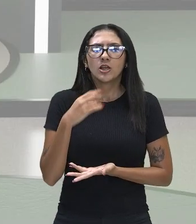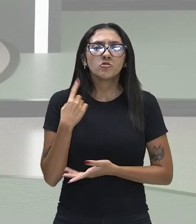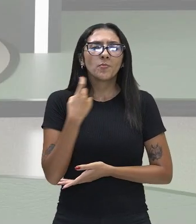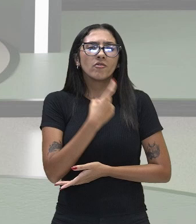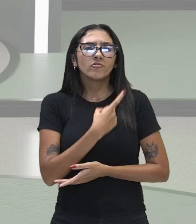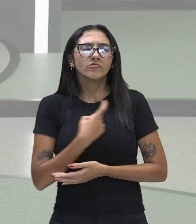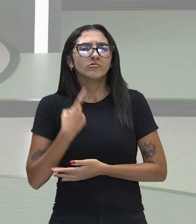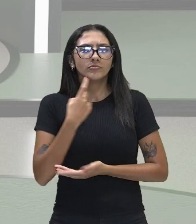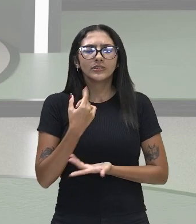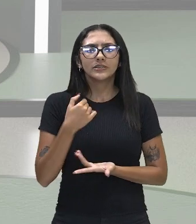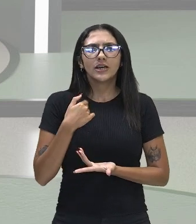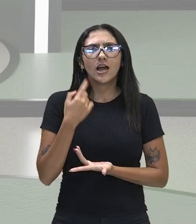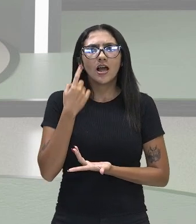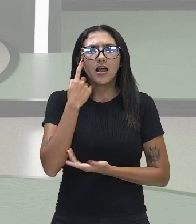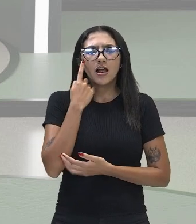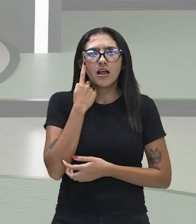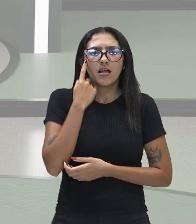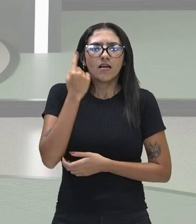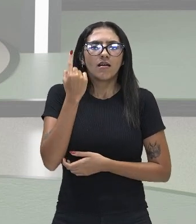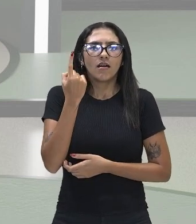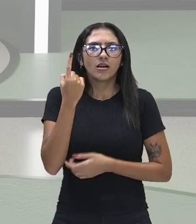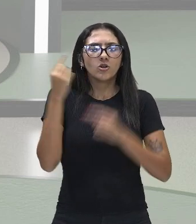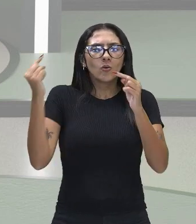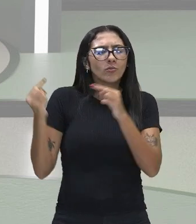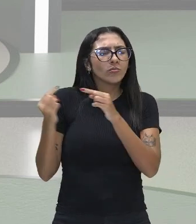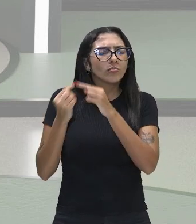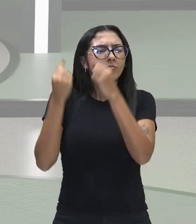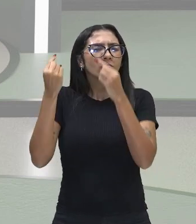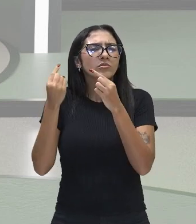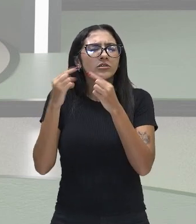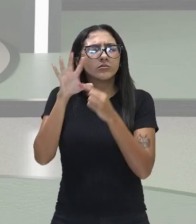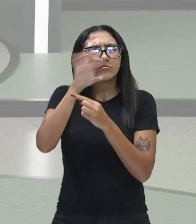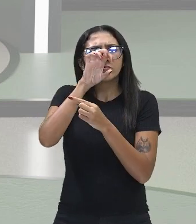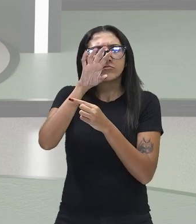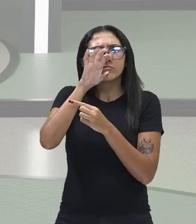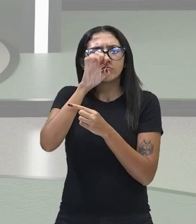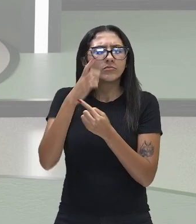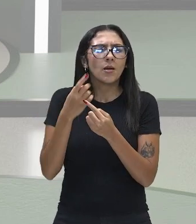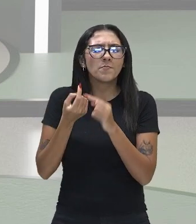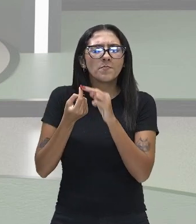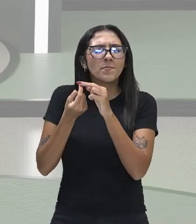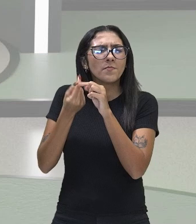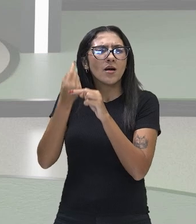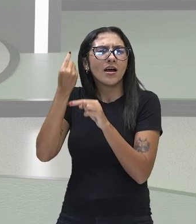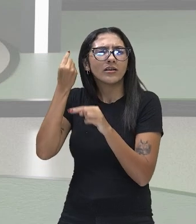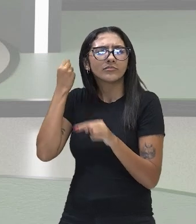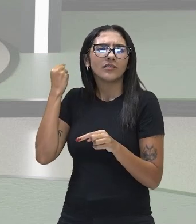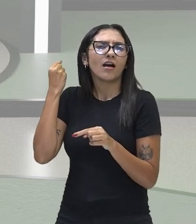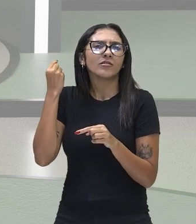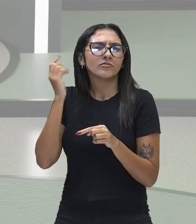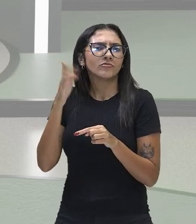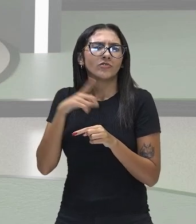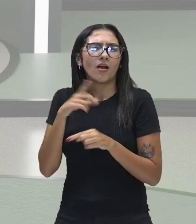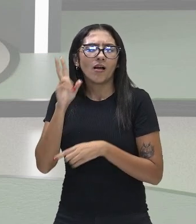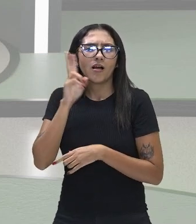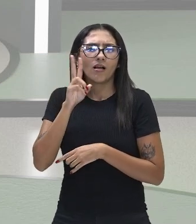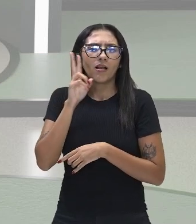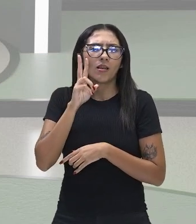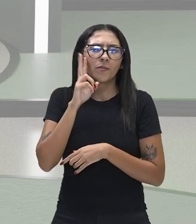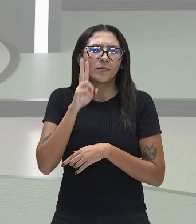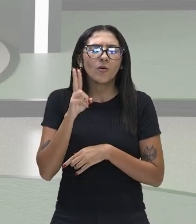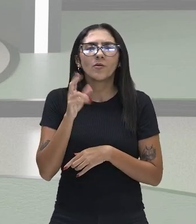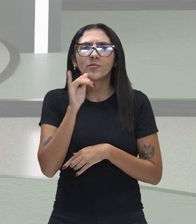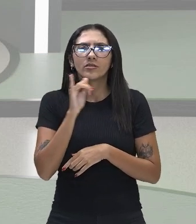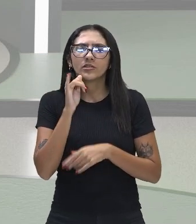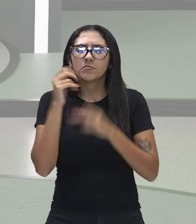e a gente automaticamente associa aquele cheiro a algo do passado, a visita de um